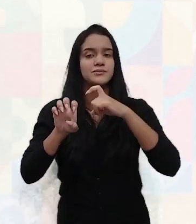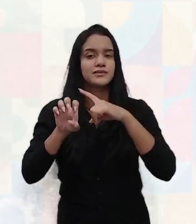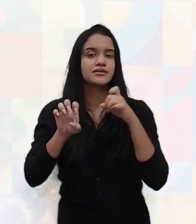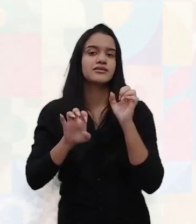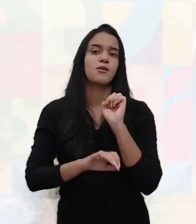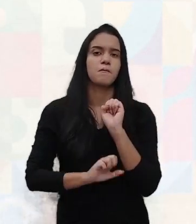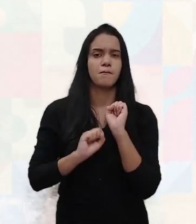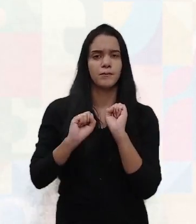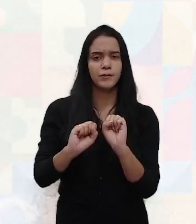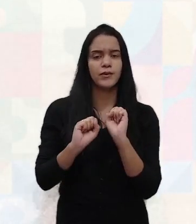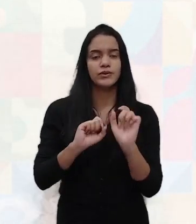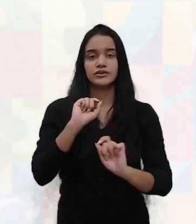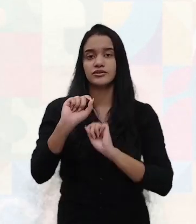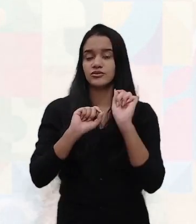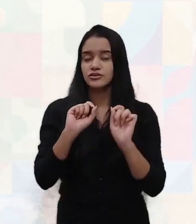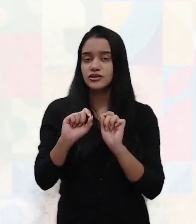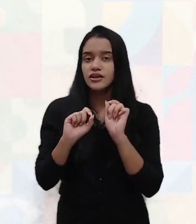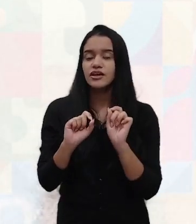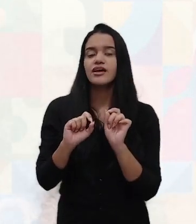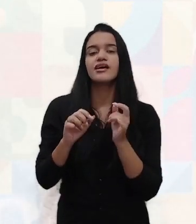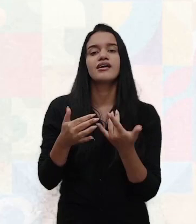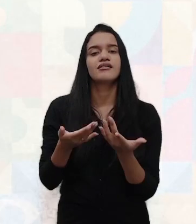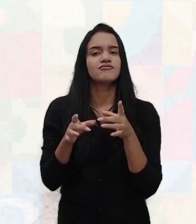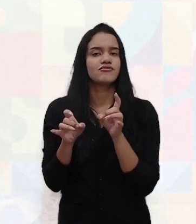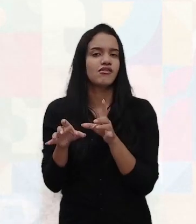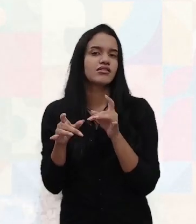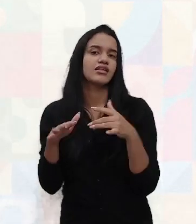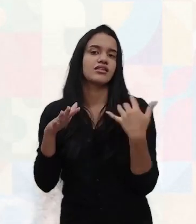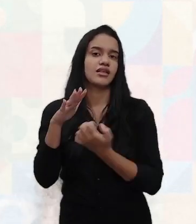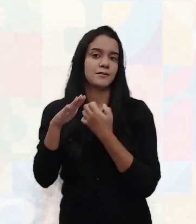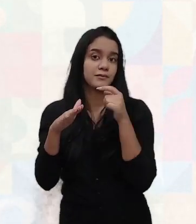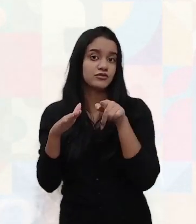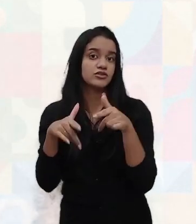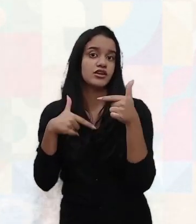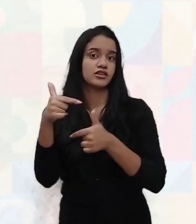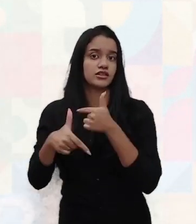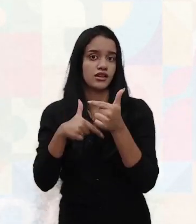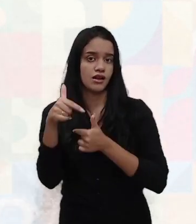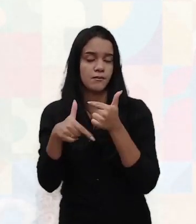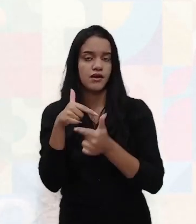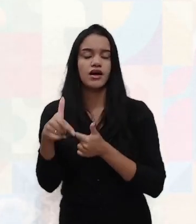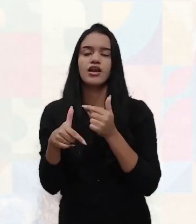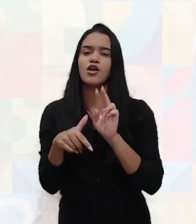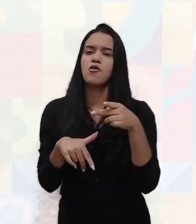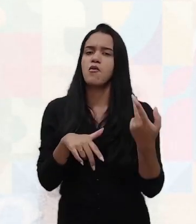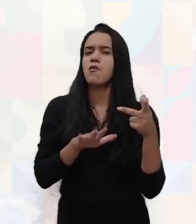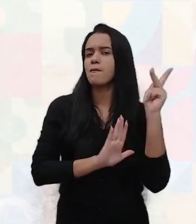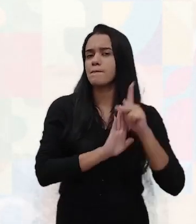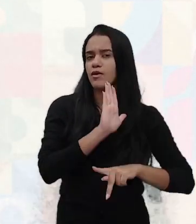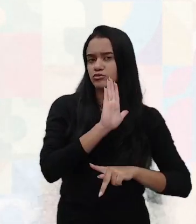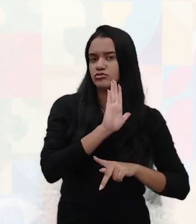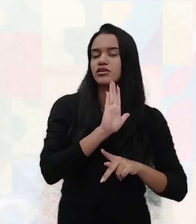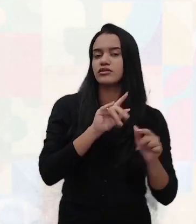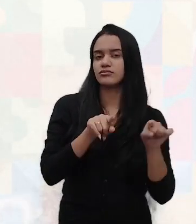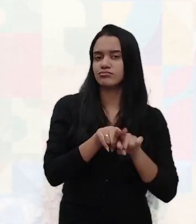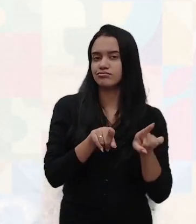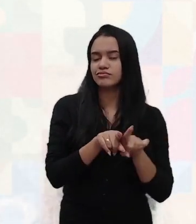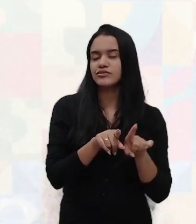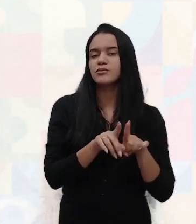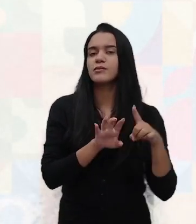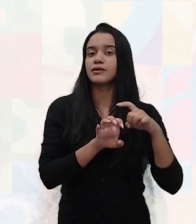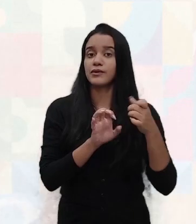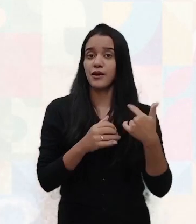pode muitas vezes empreender dentro da sua empresa onde você já trabalha, você pode empreender em um projeto, você pode empreender em um projeto